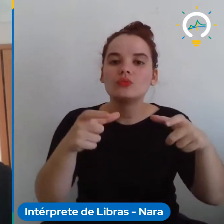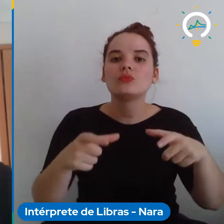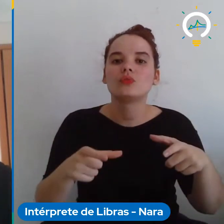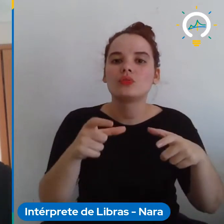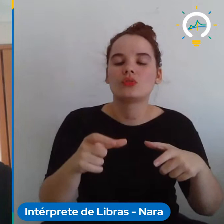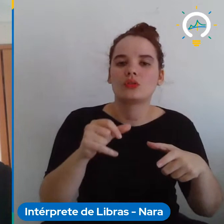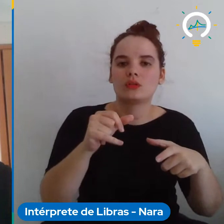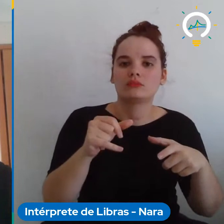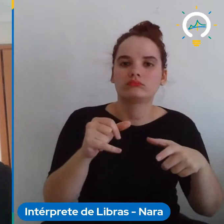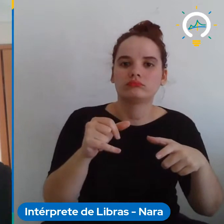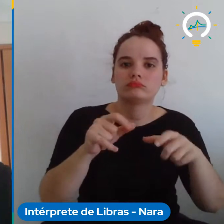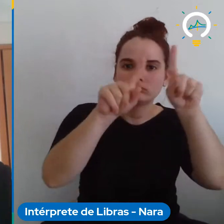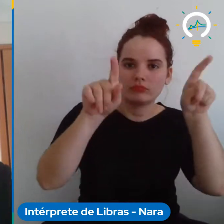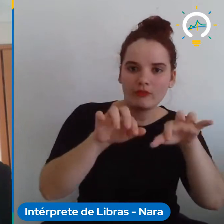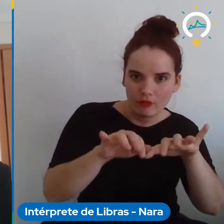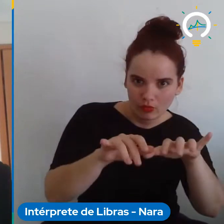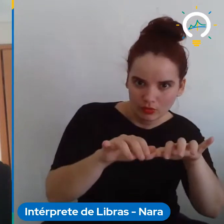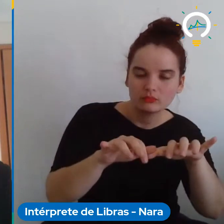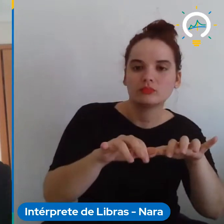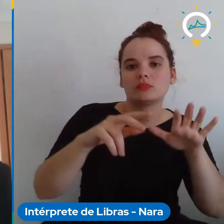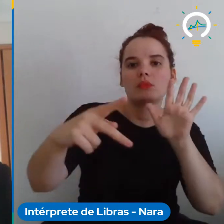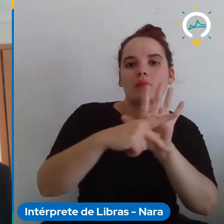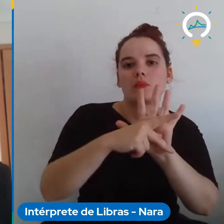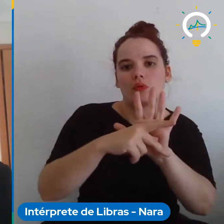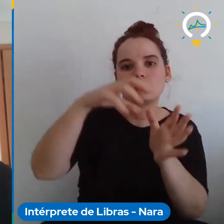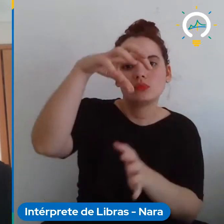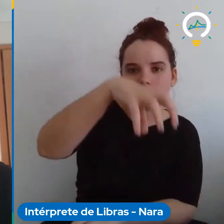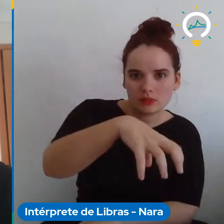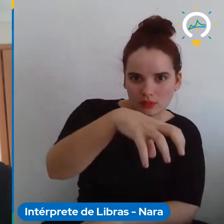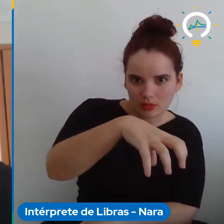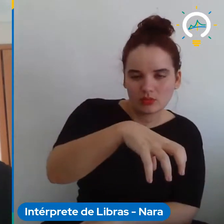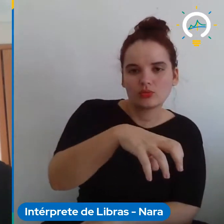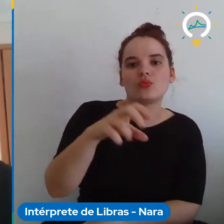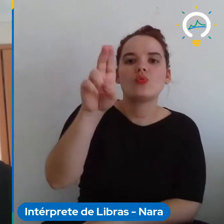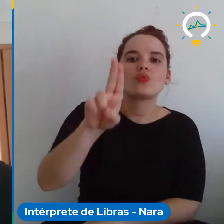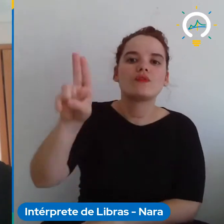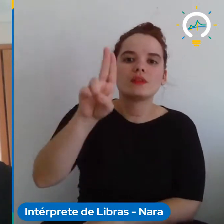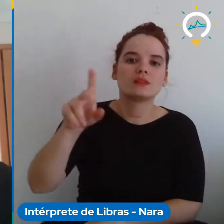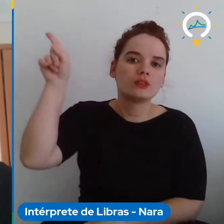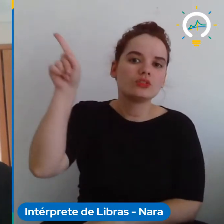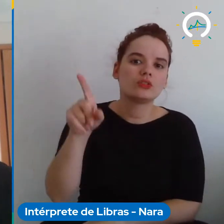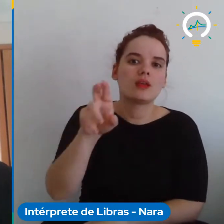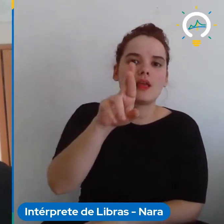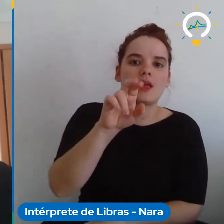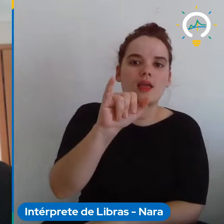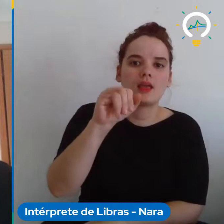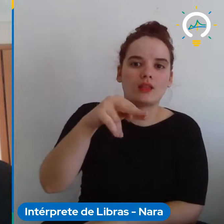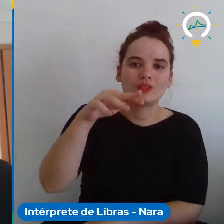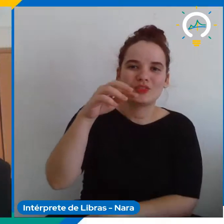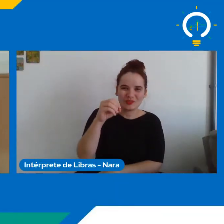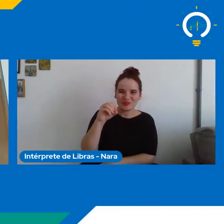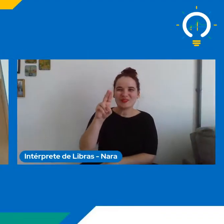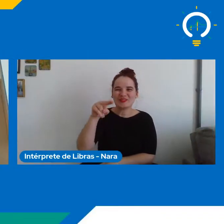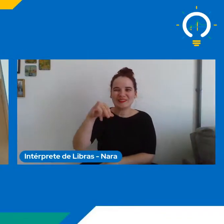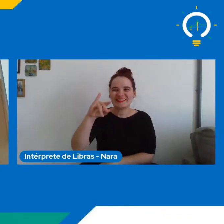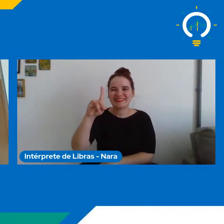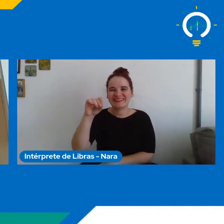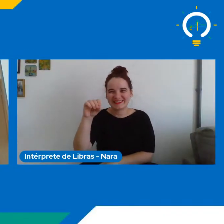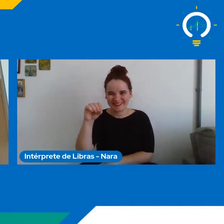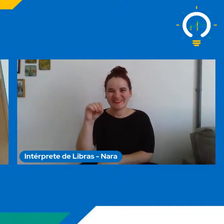Research Center da Universidade de Reading, no Reino Unido, agora a intérprete sofreu,